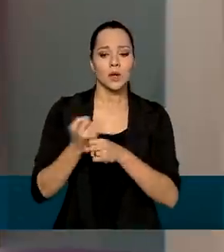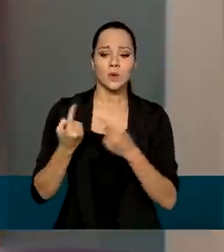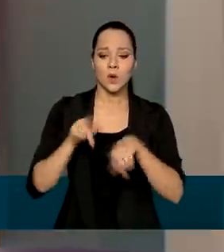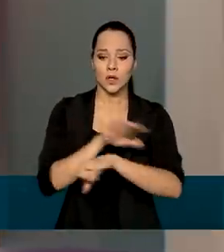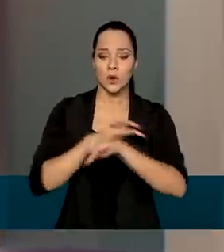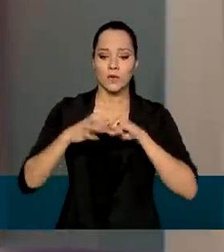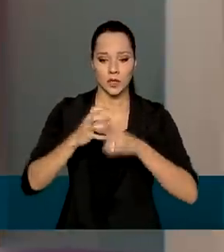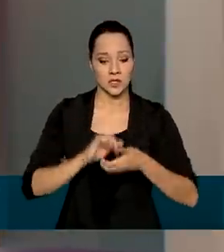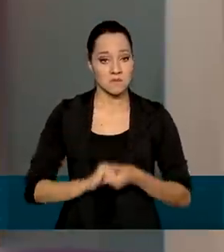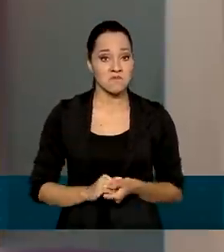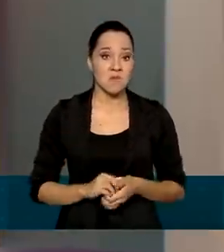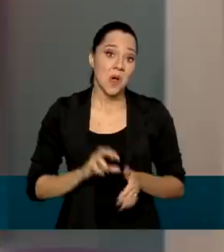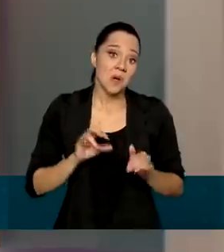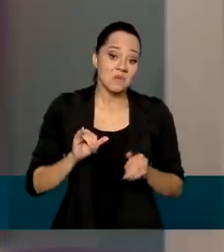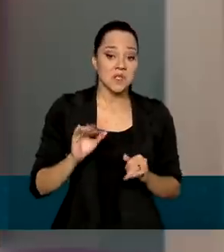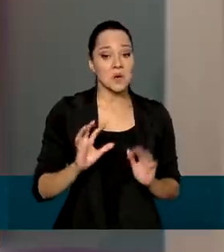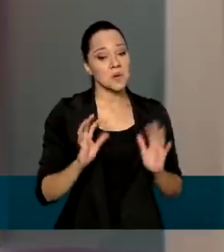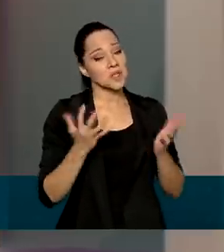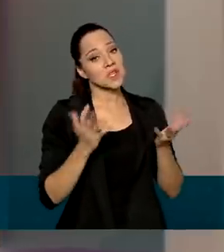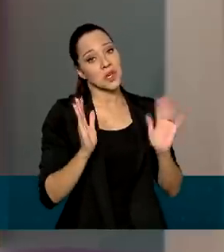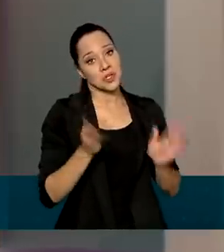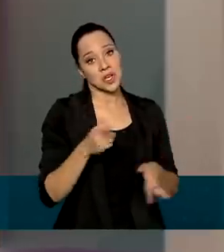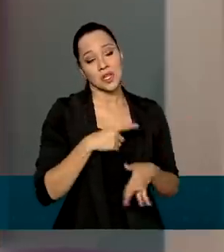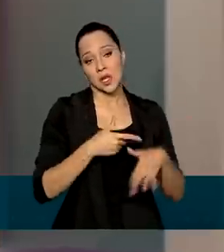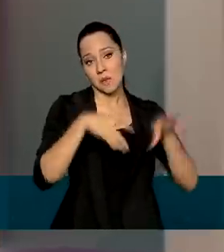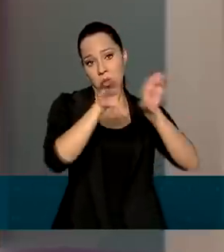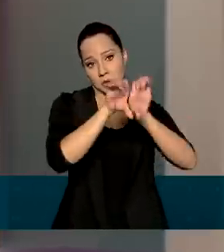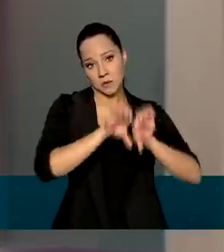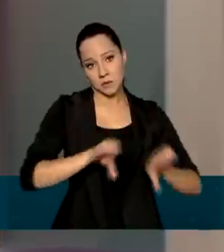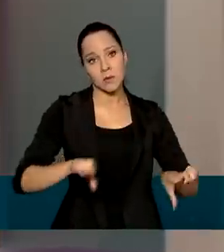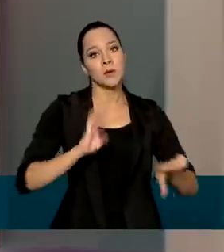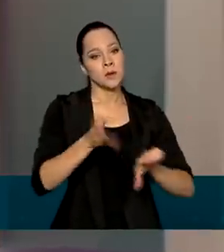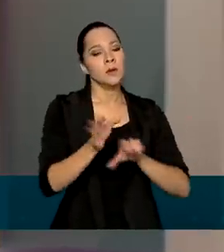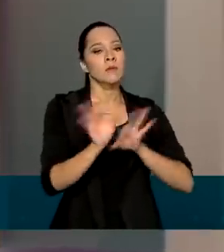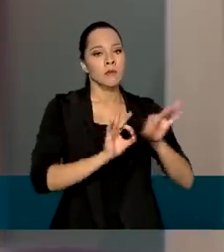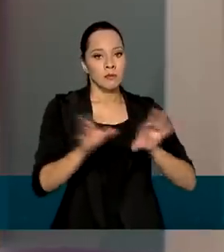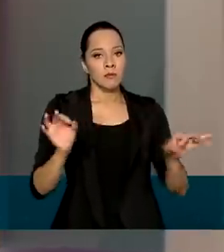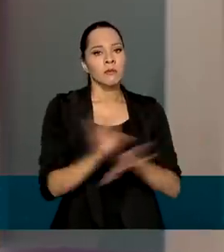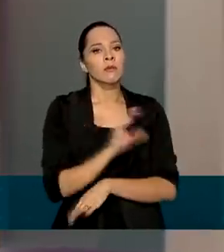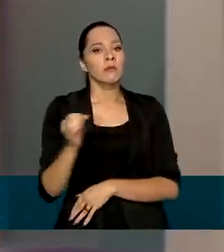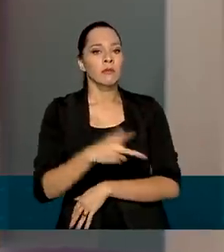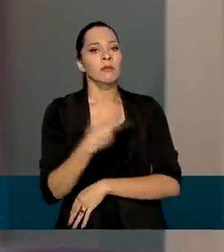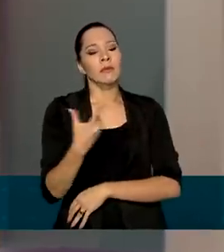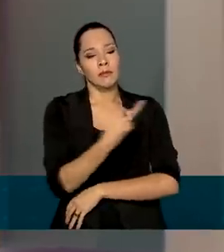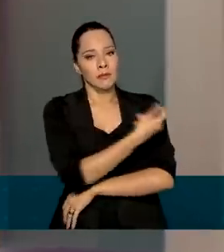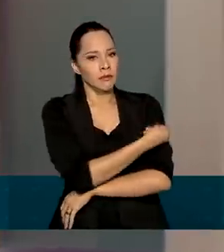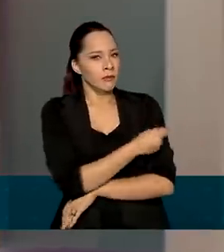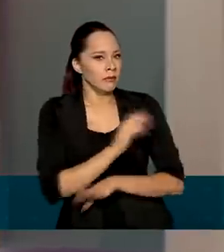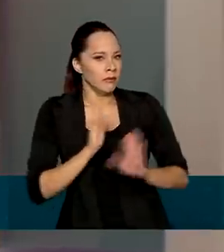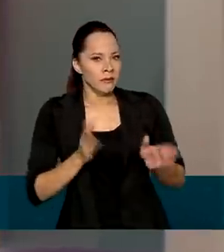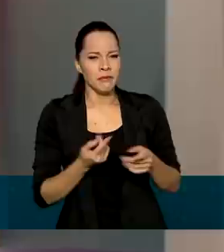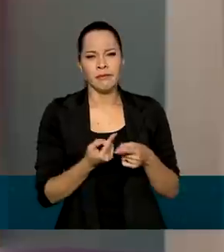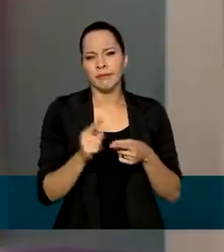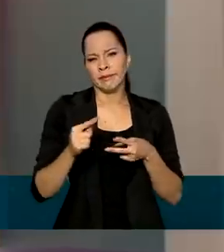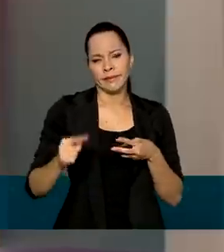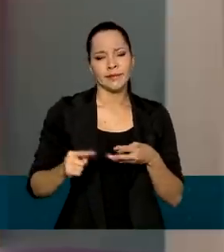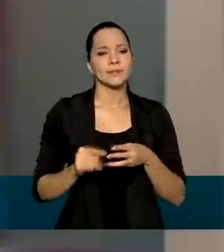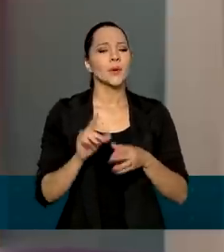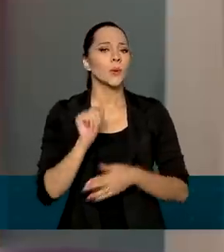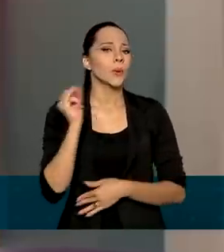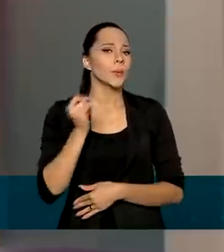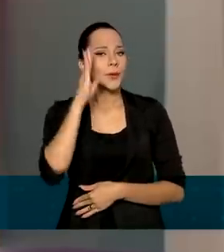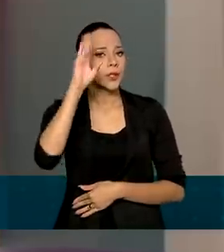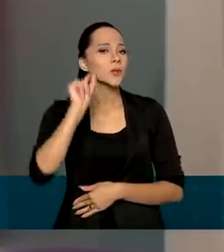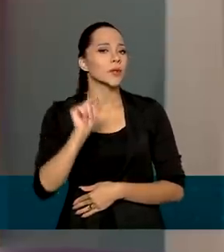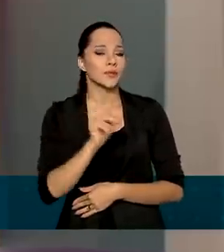Se isso acontecer, nós já temos uma estrutura preparada, novas vacinas, etc. O fato é que